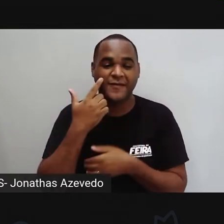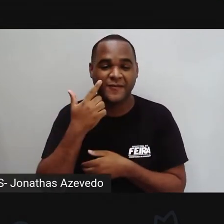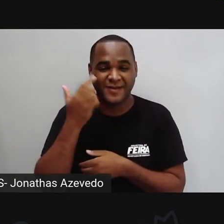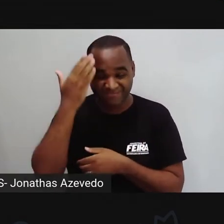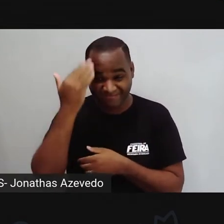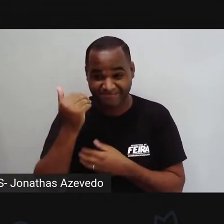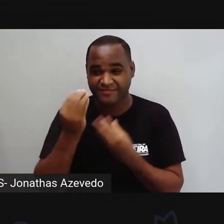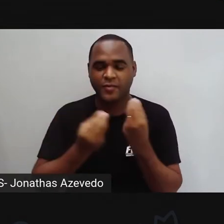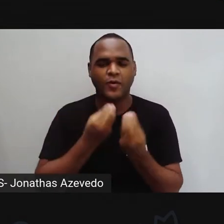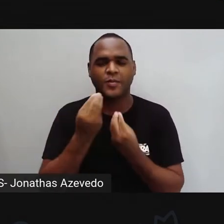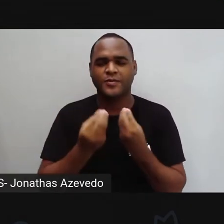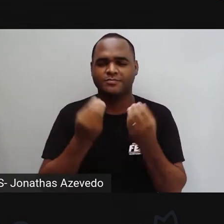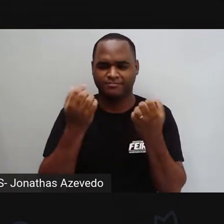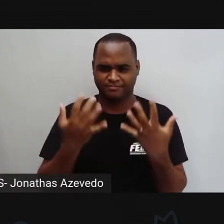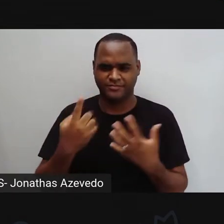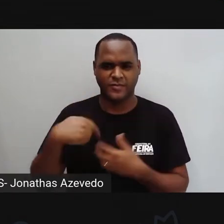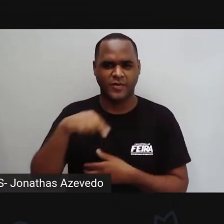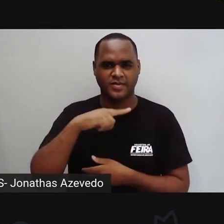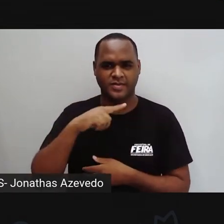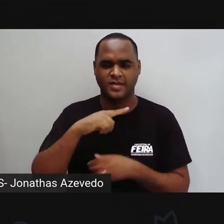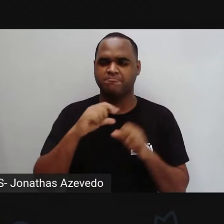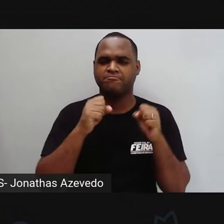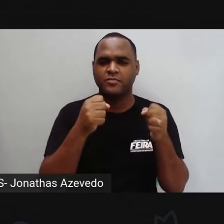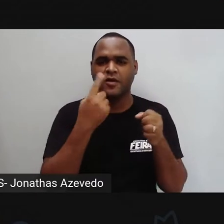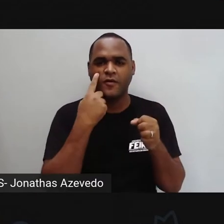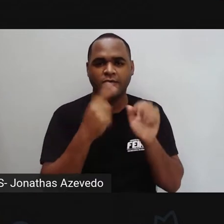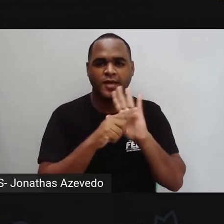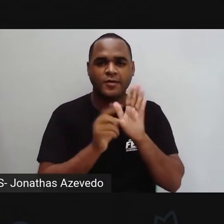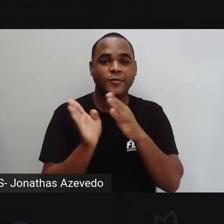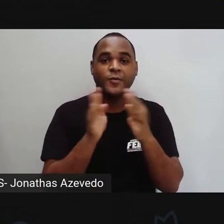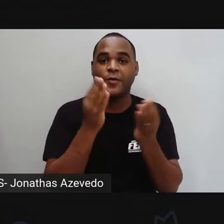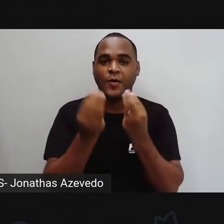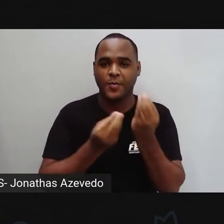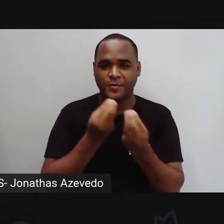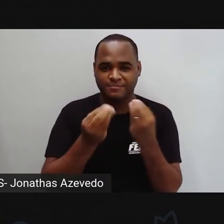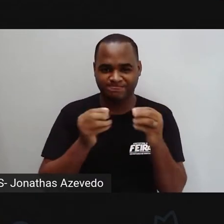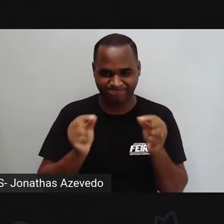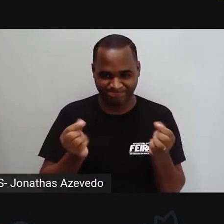sobre o que nós estudaremos na videoaula de hoje, vamos lá?